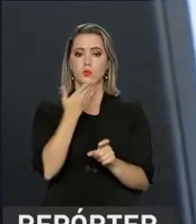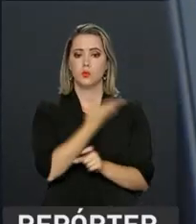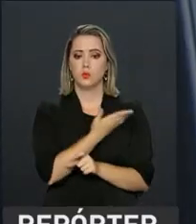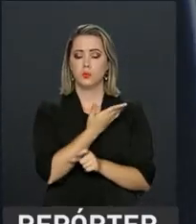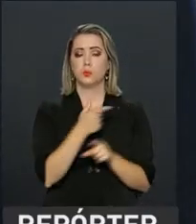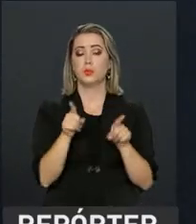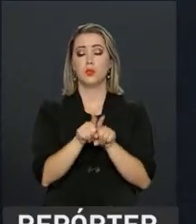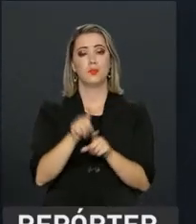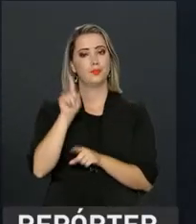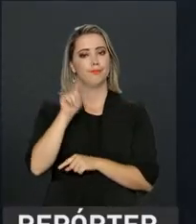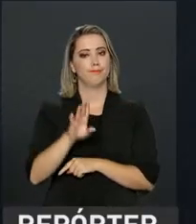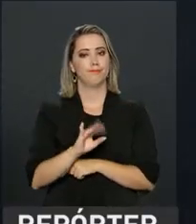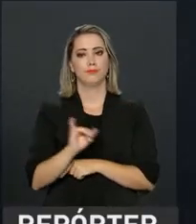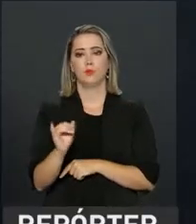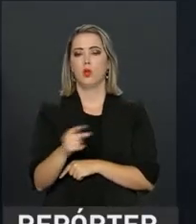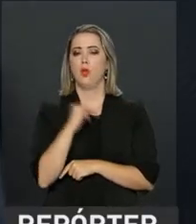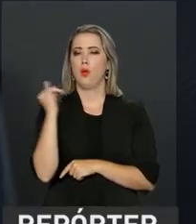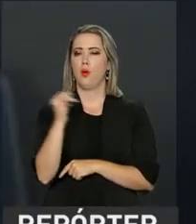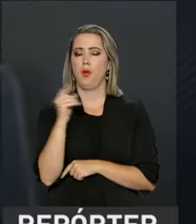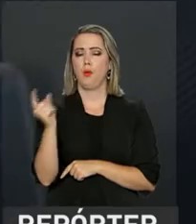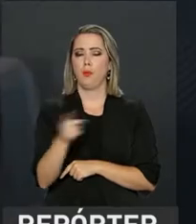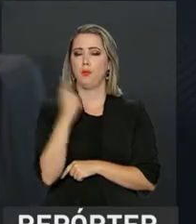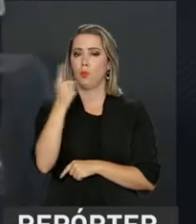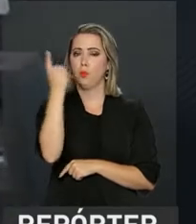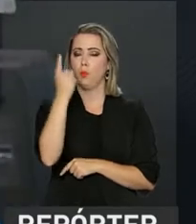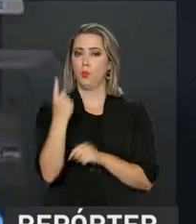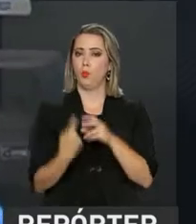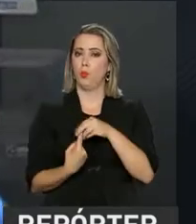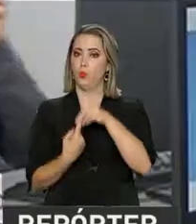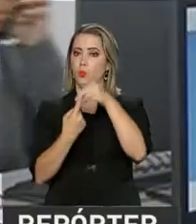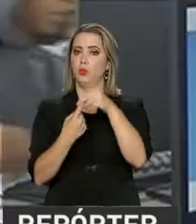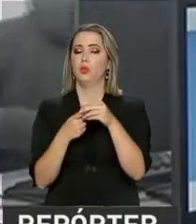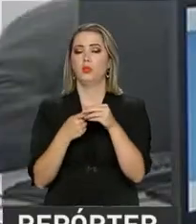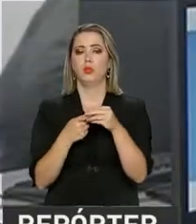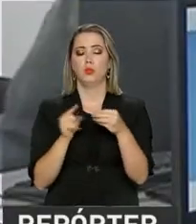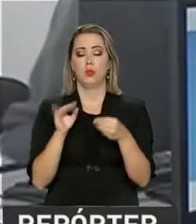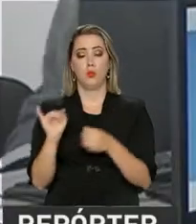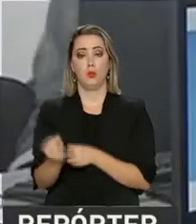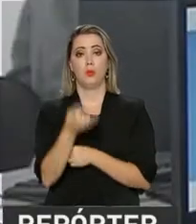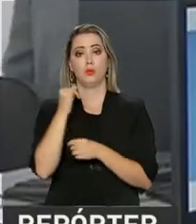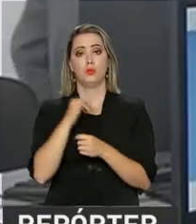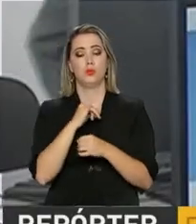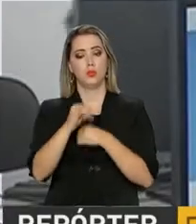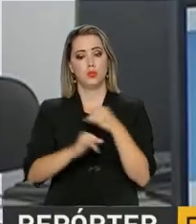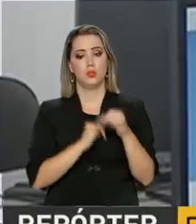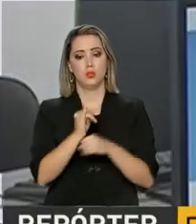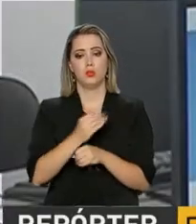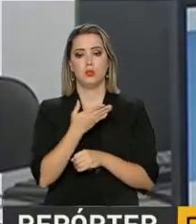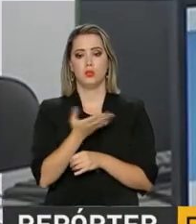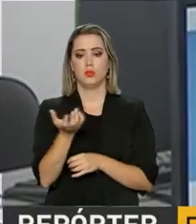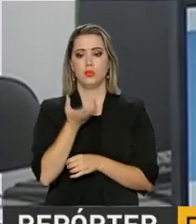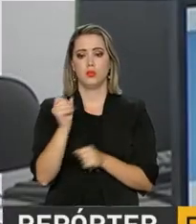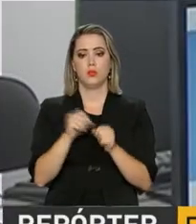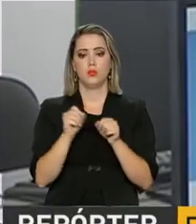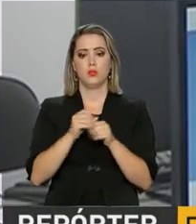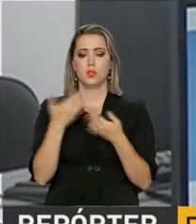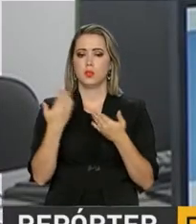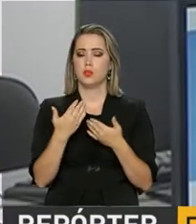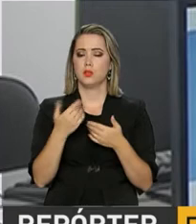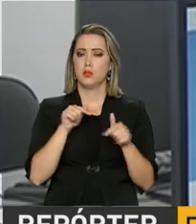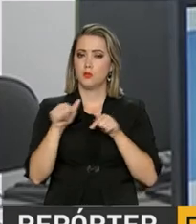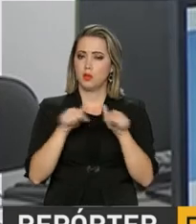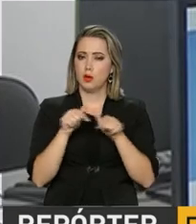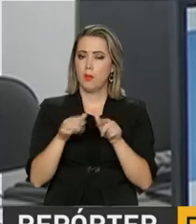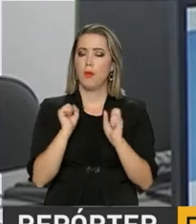Fagner, esta é a única opção de se conectar à internet. Se você quiser conversar com sua família, você quiser fazer um trabalho, alguma coisa,